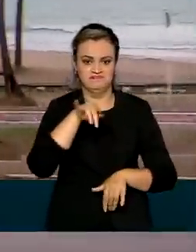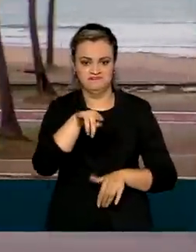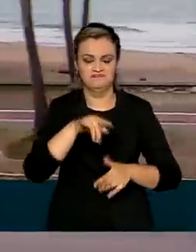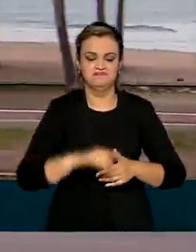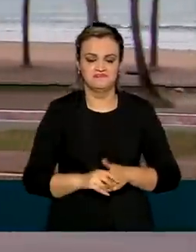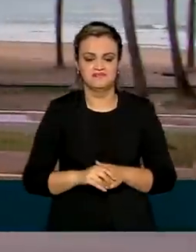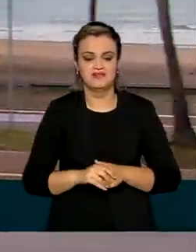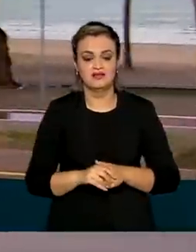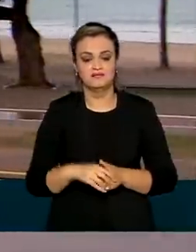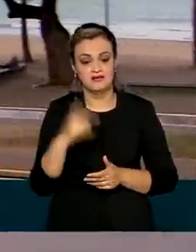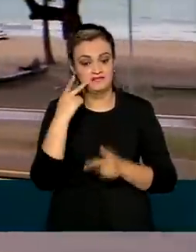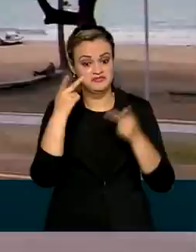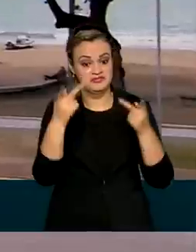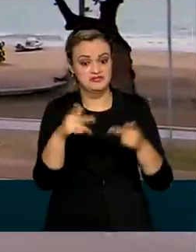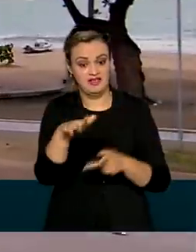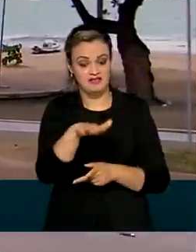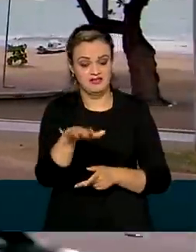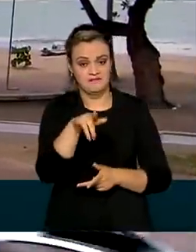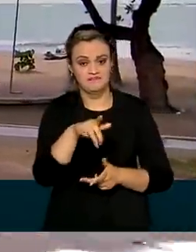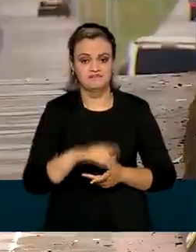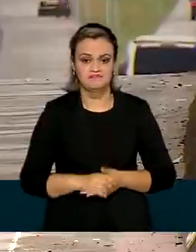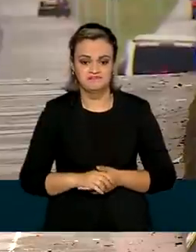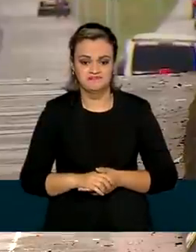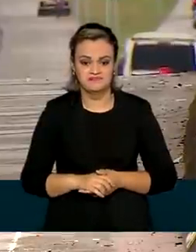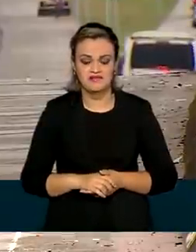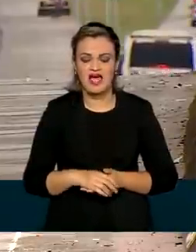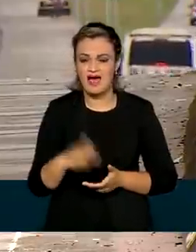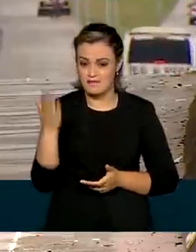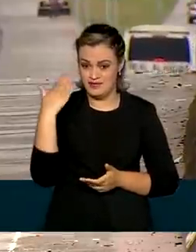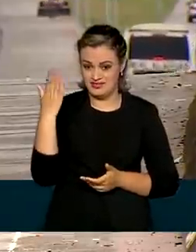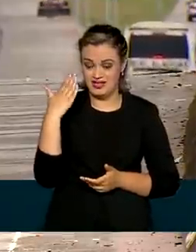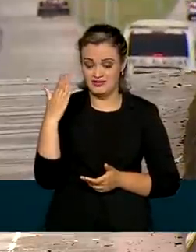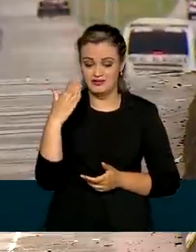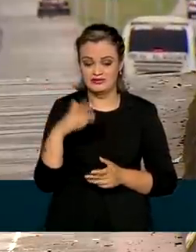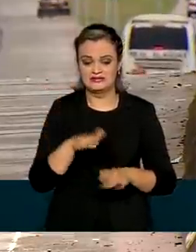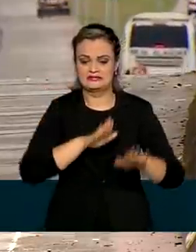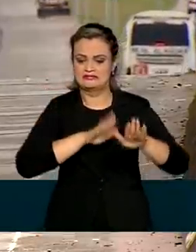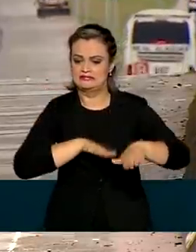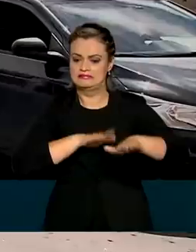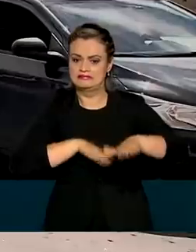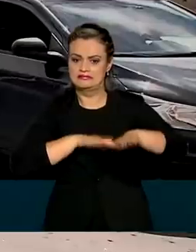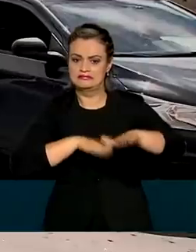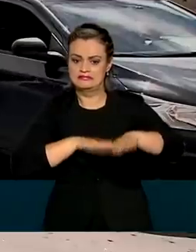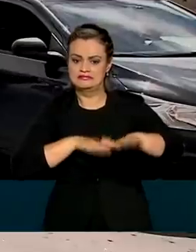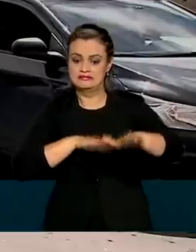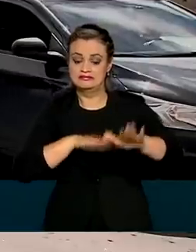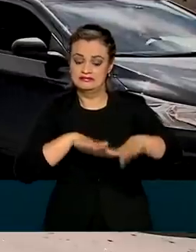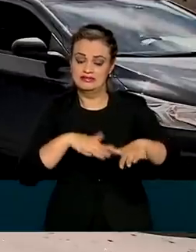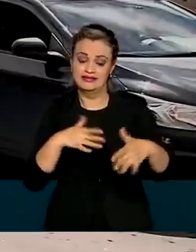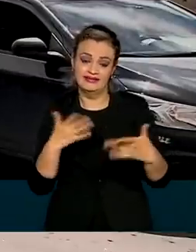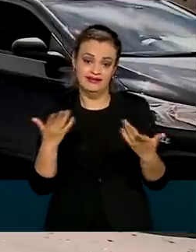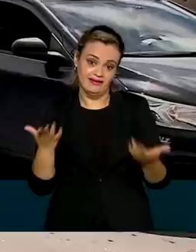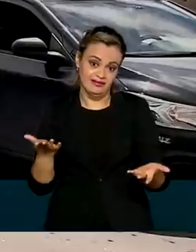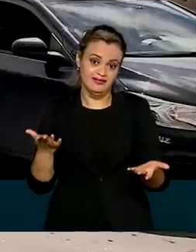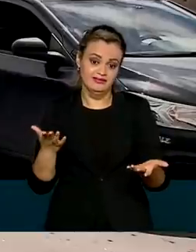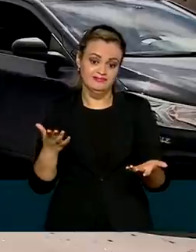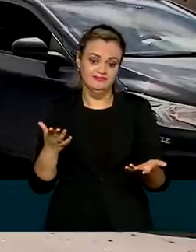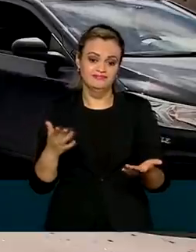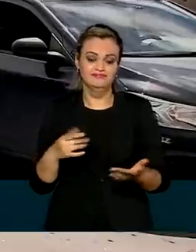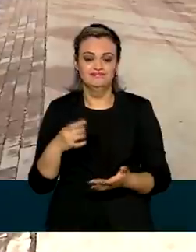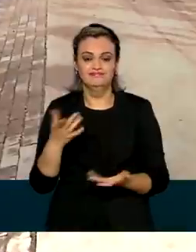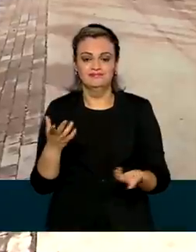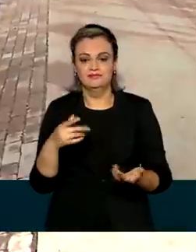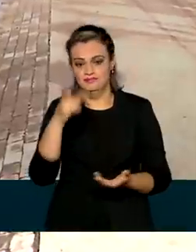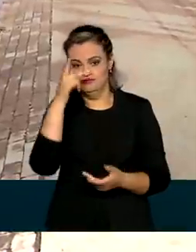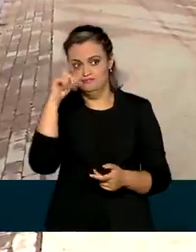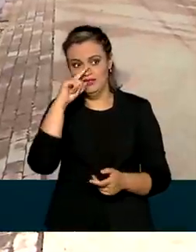Palmares para visitar as praias alagoanas. Antes, esse entrocamento, por causar lentidão no percurso, era temido